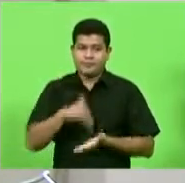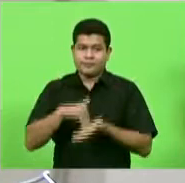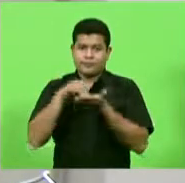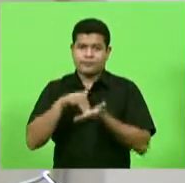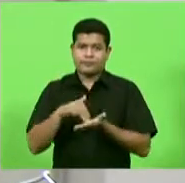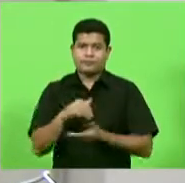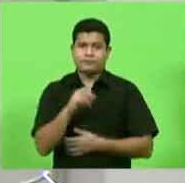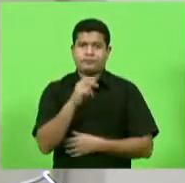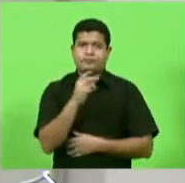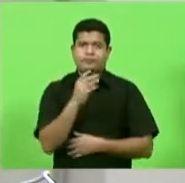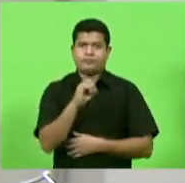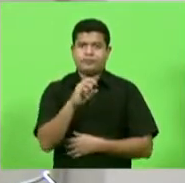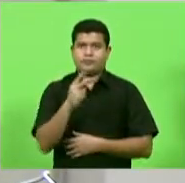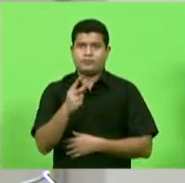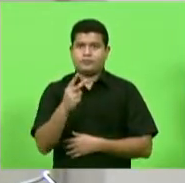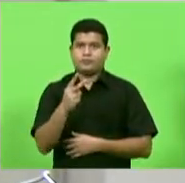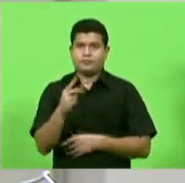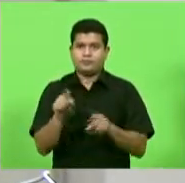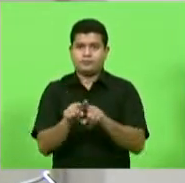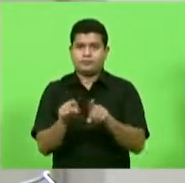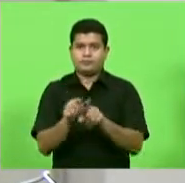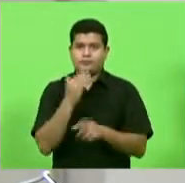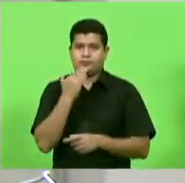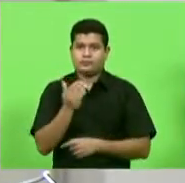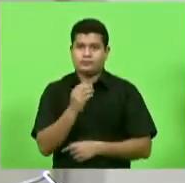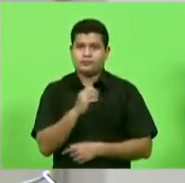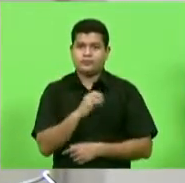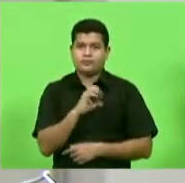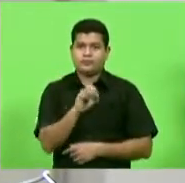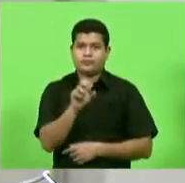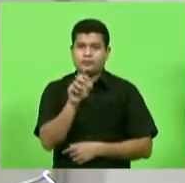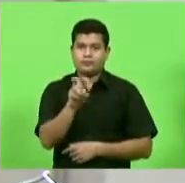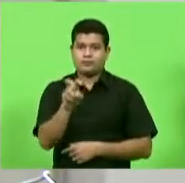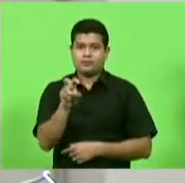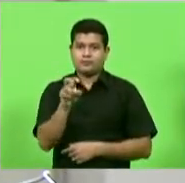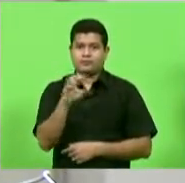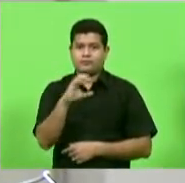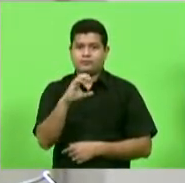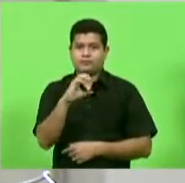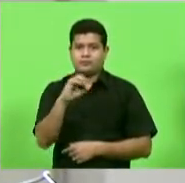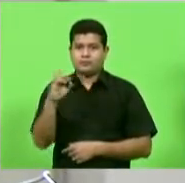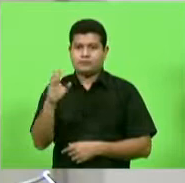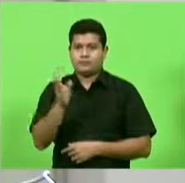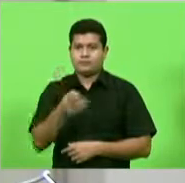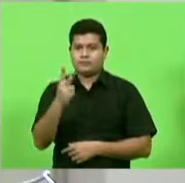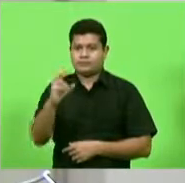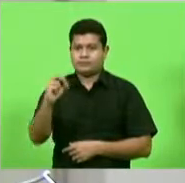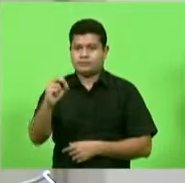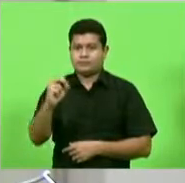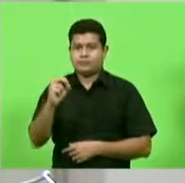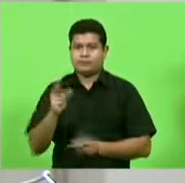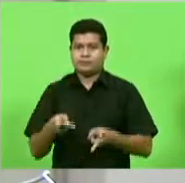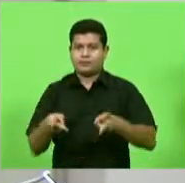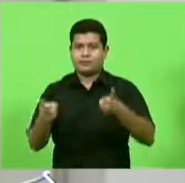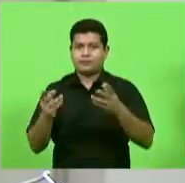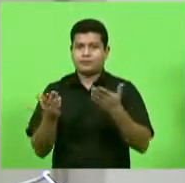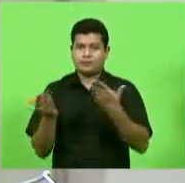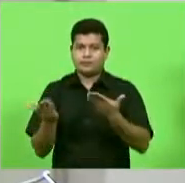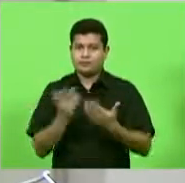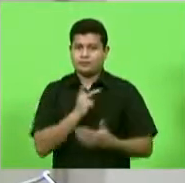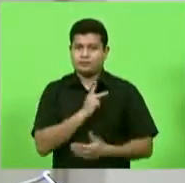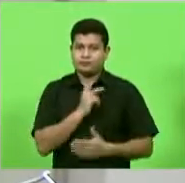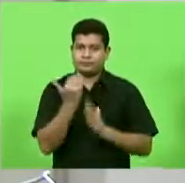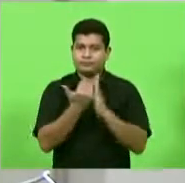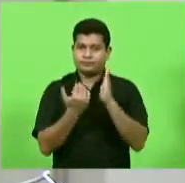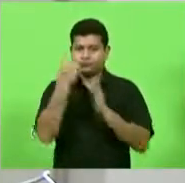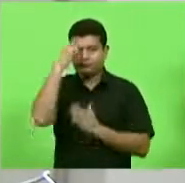-2021. E o requerimento número 0500-2021. Dando continuidade à ordem do